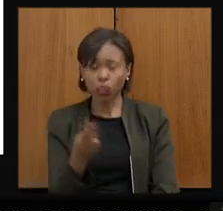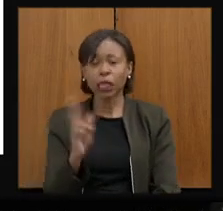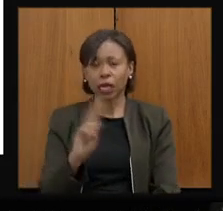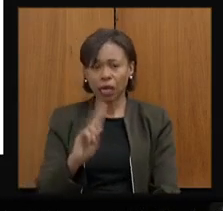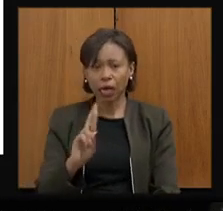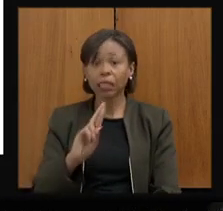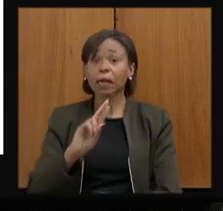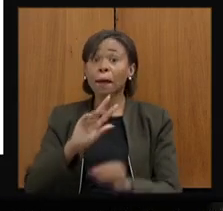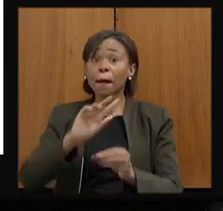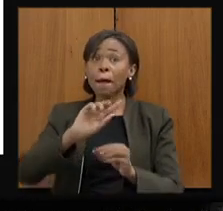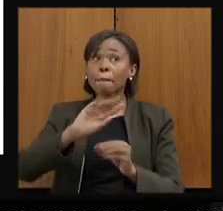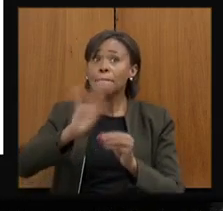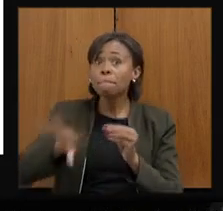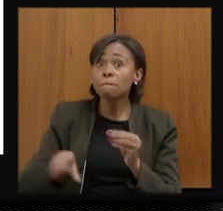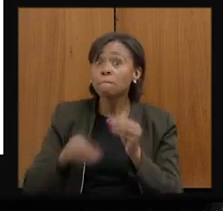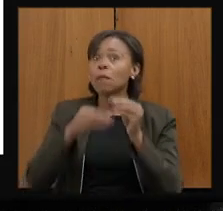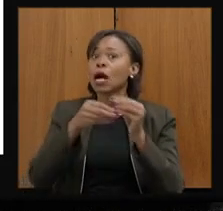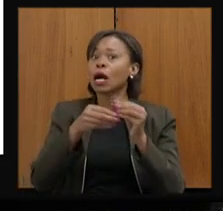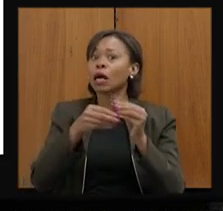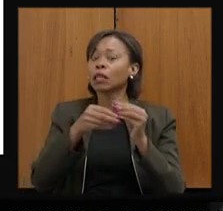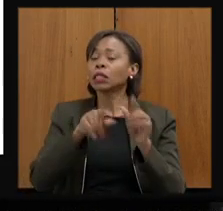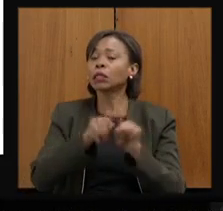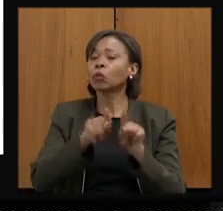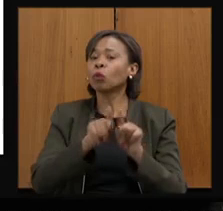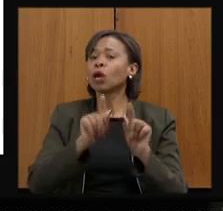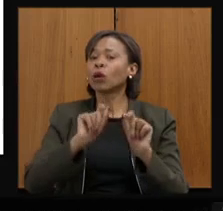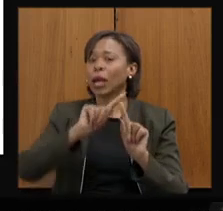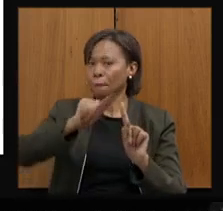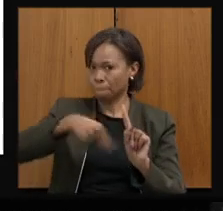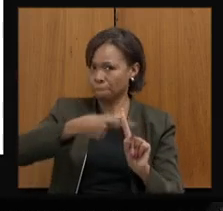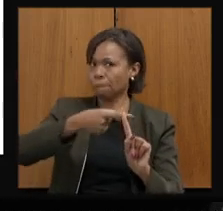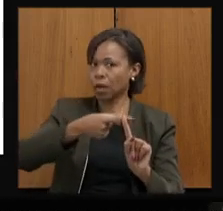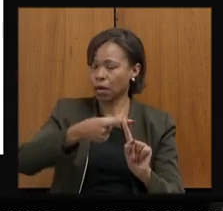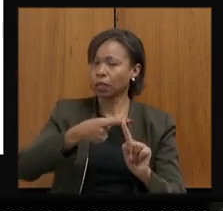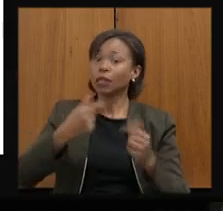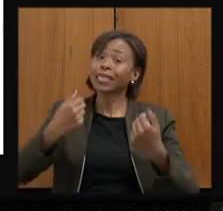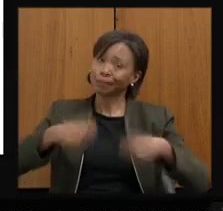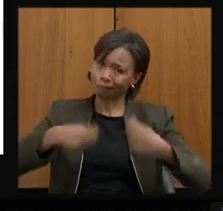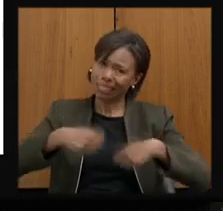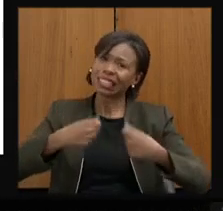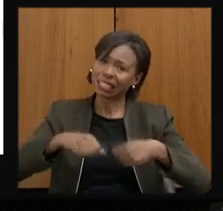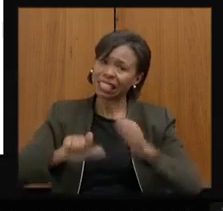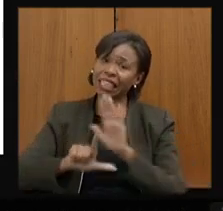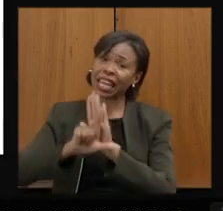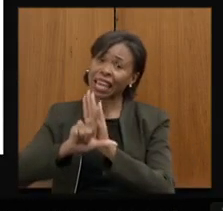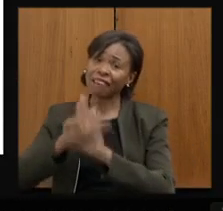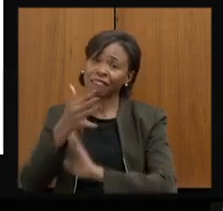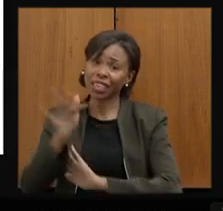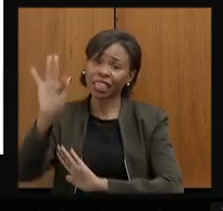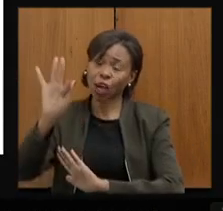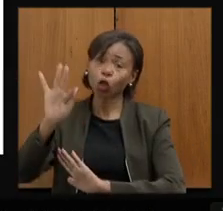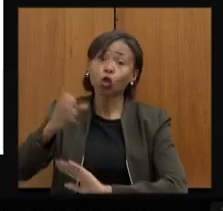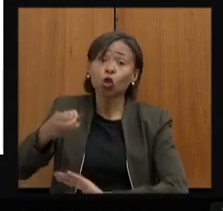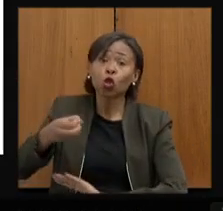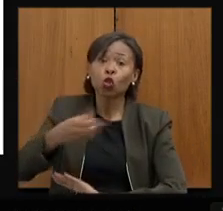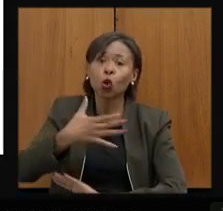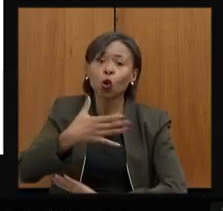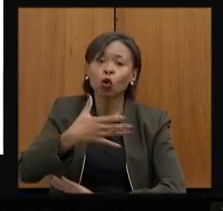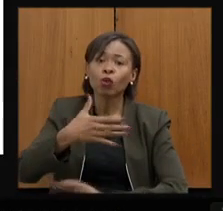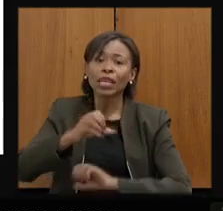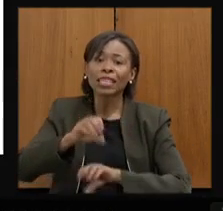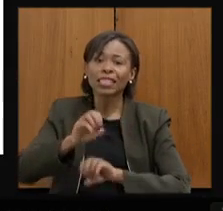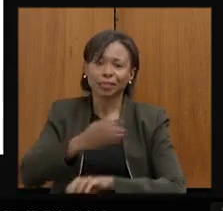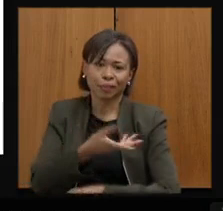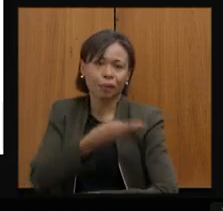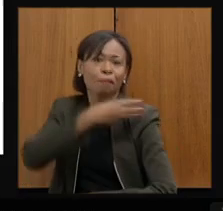considerando também que a gente tem a necessidade de cumprimento dessa lei federal do novo ensino médio. Minas Gerais está